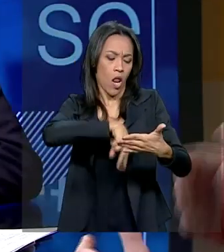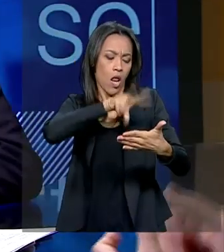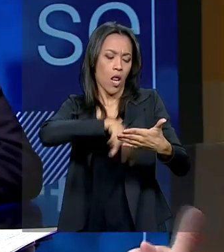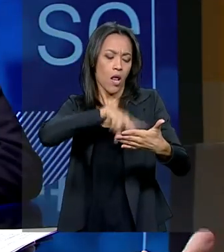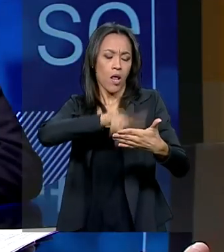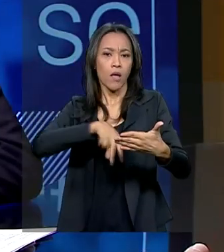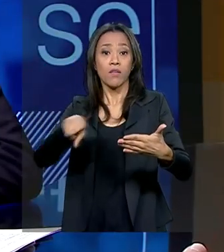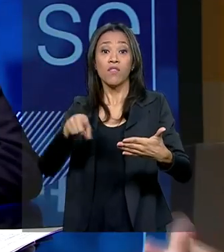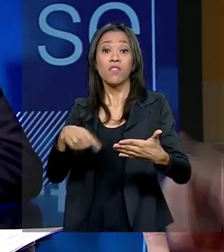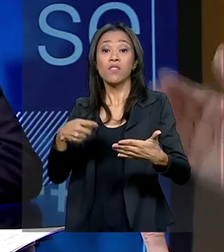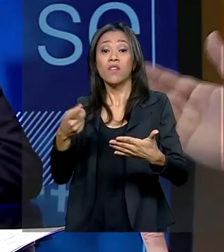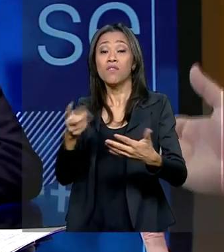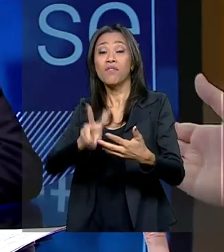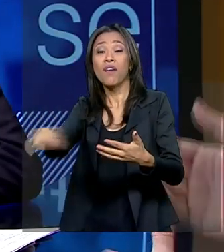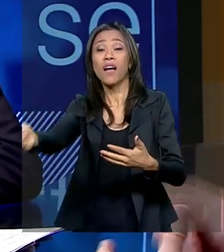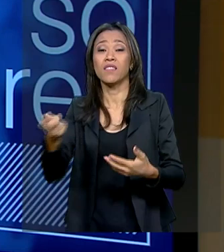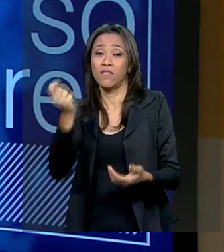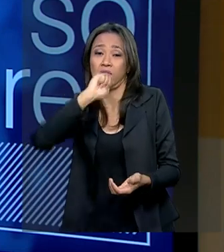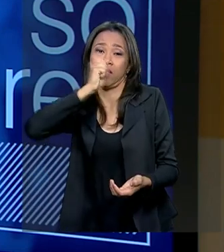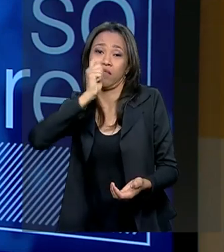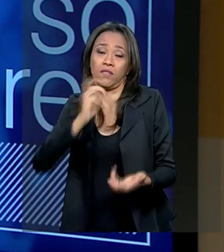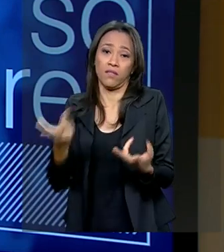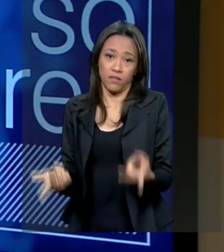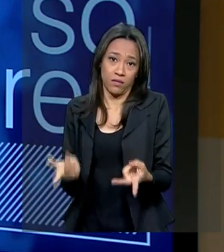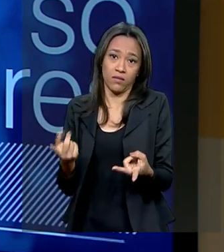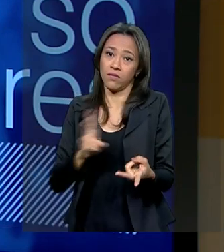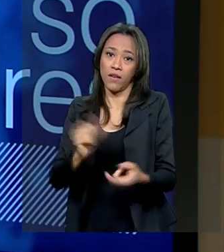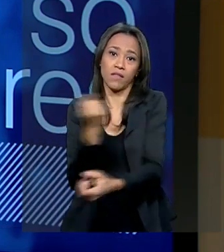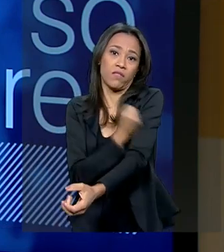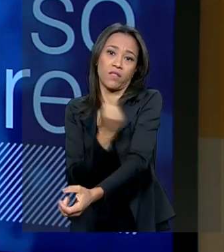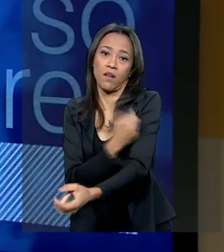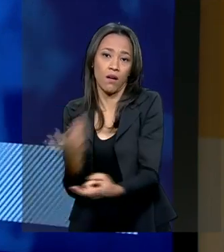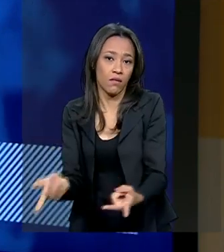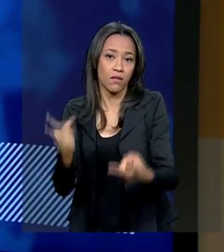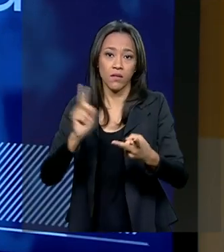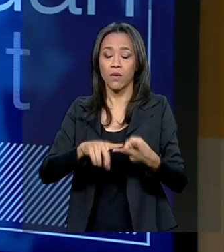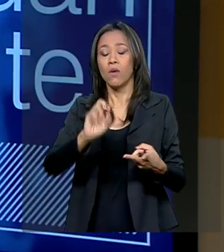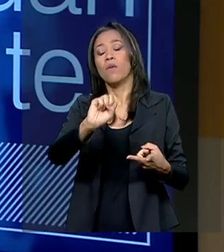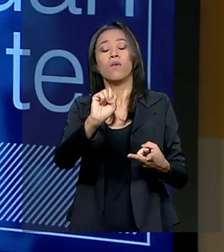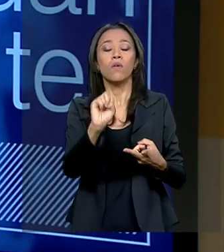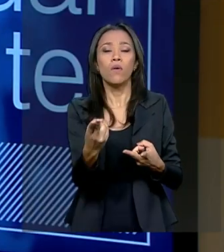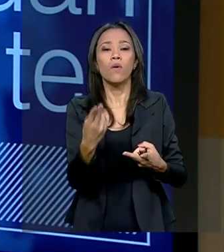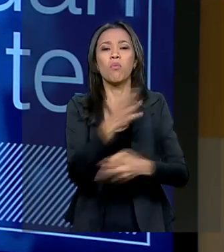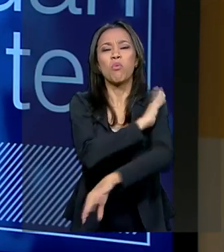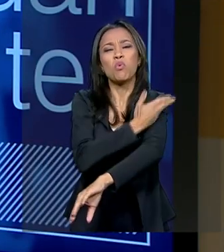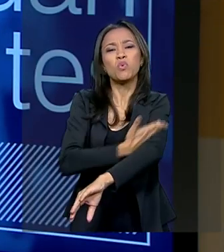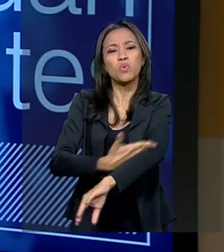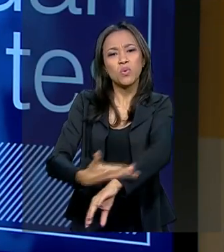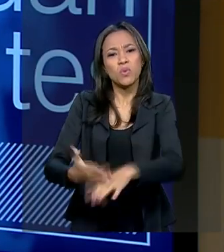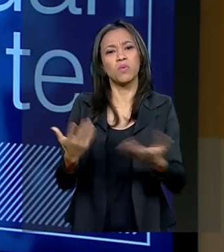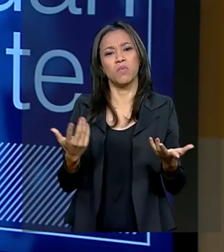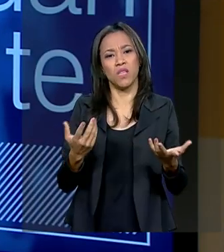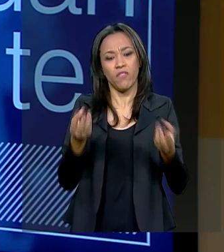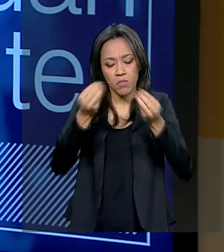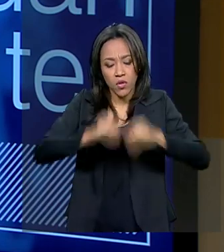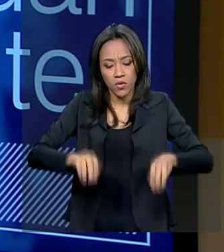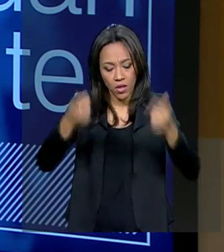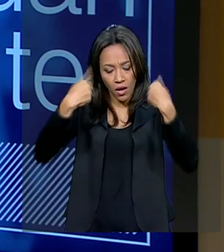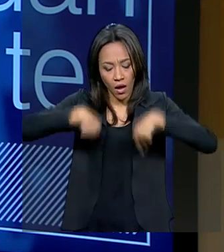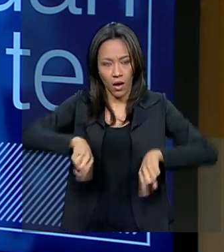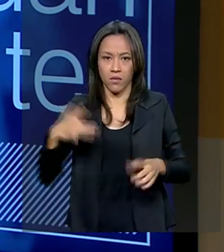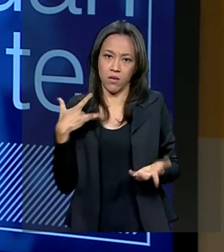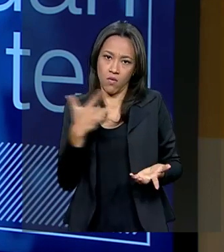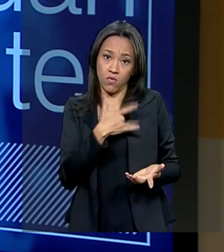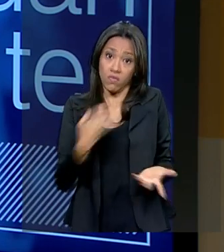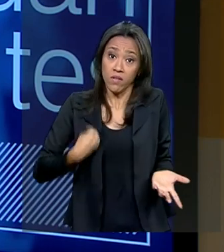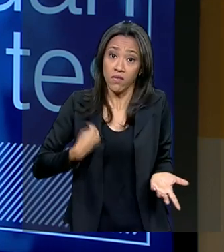a ser viciado em drogas, a você ter alguma atitude, algum hábito que te faça ficar mais doente. Você vive